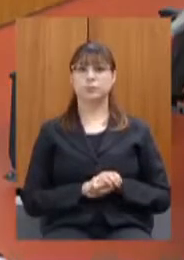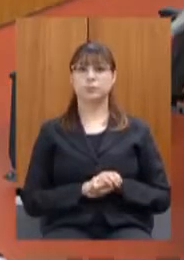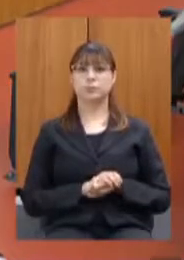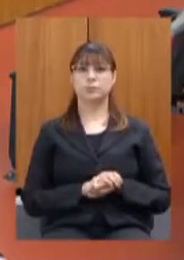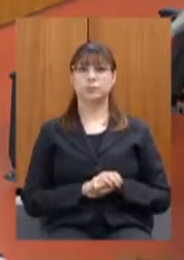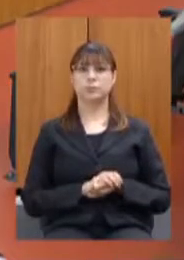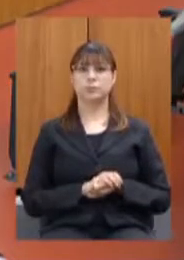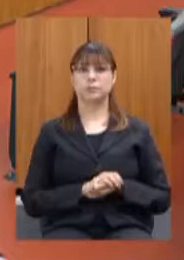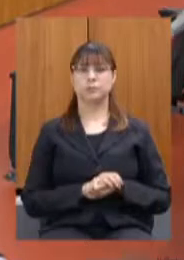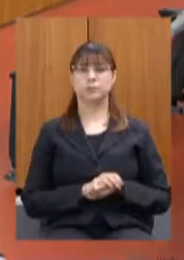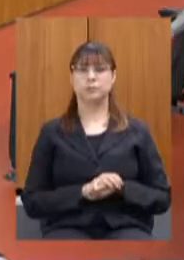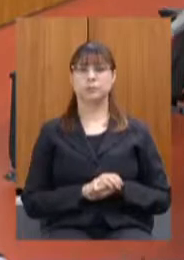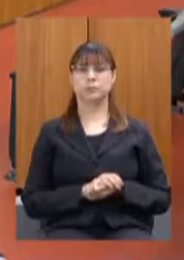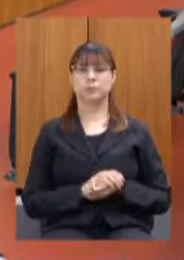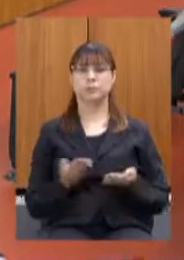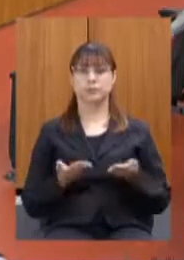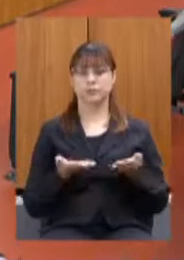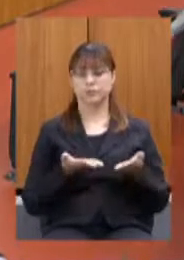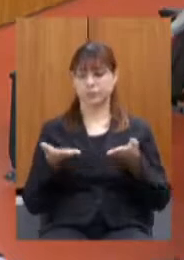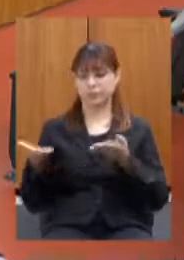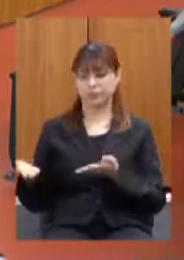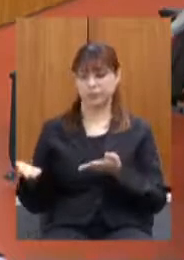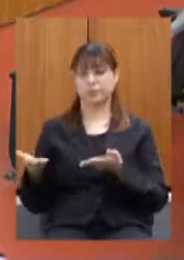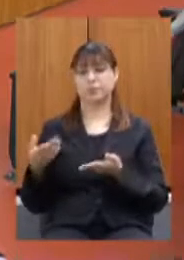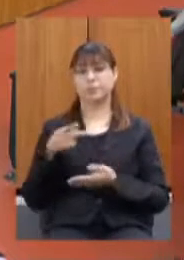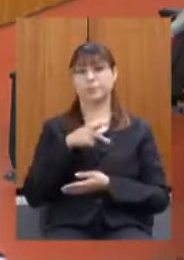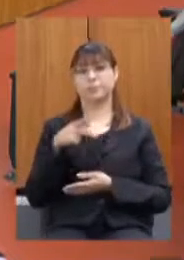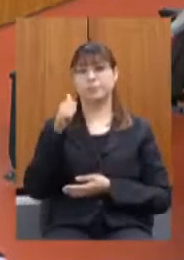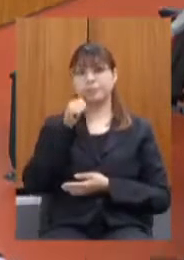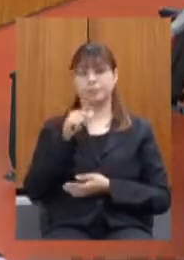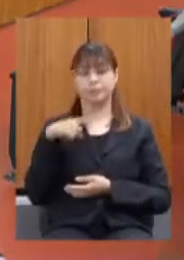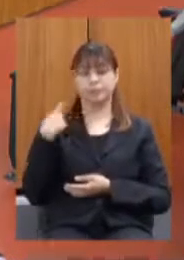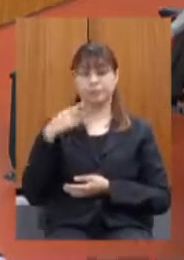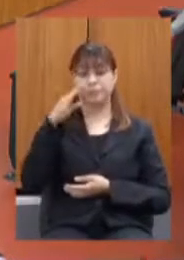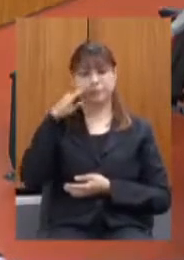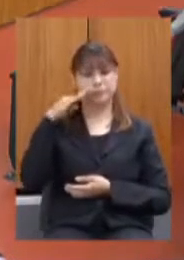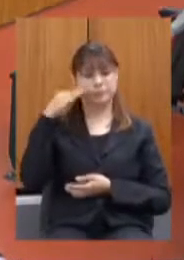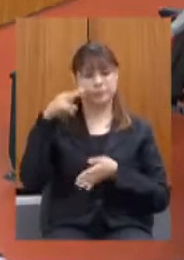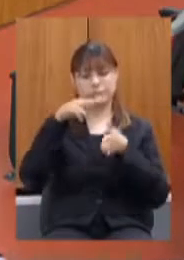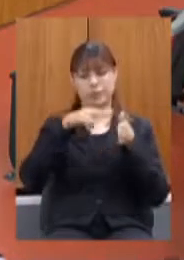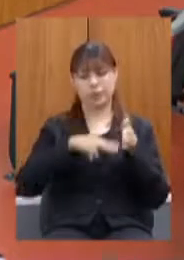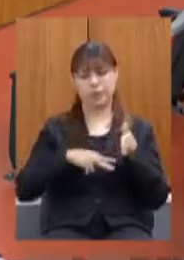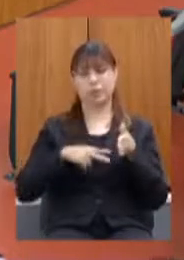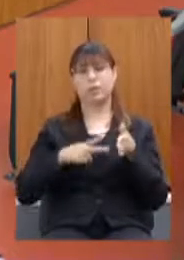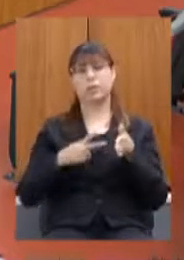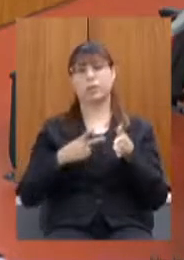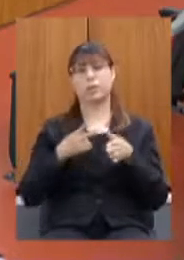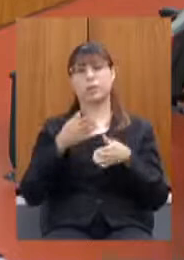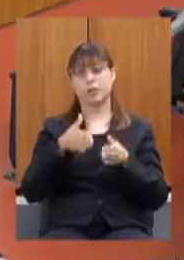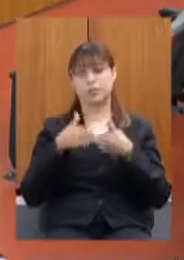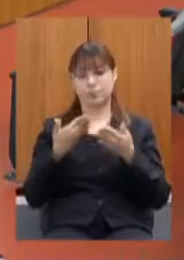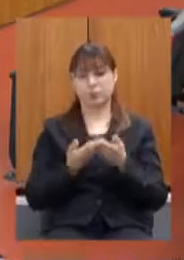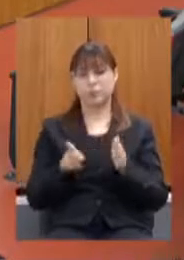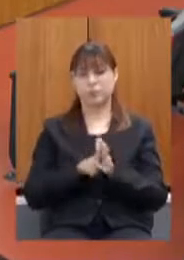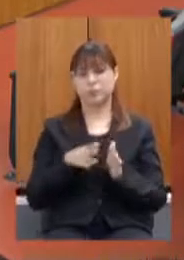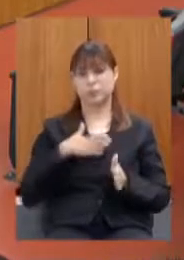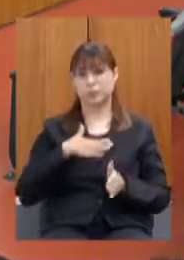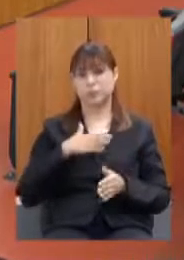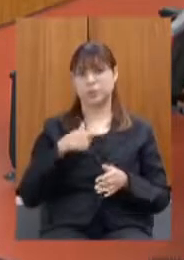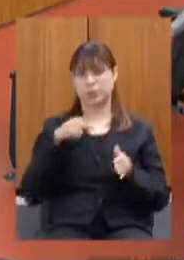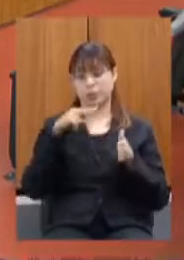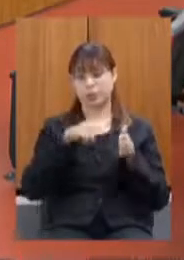eu vou passar a presidência à deputada Beatriz para leitura de requerimento de minha autoria eu vou fazer a leitura agora